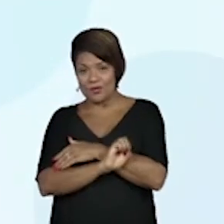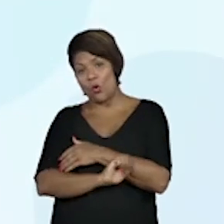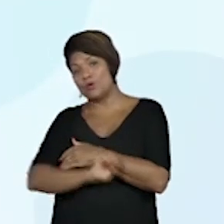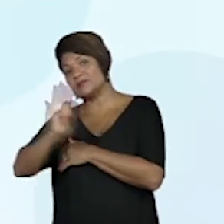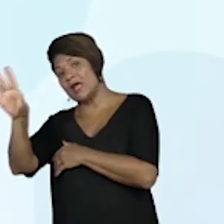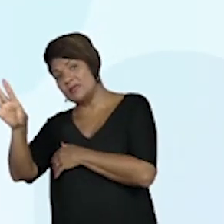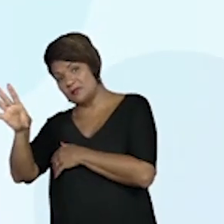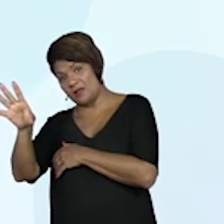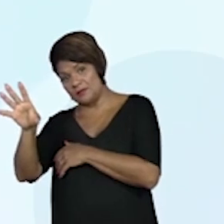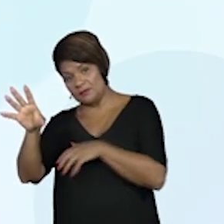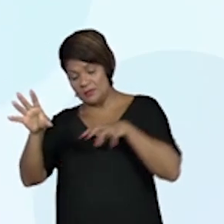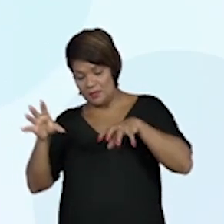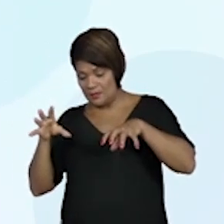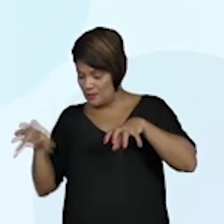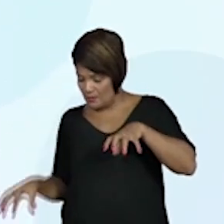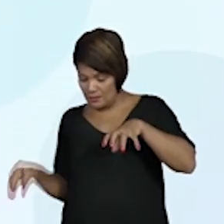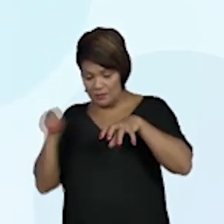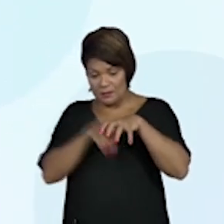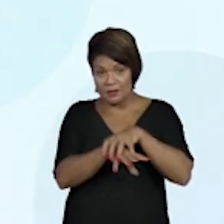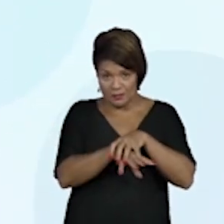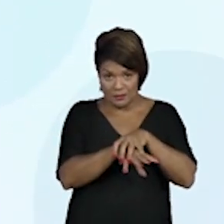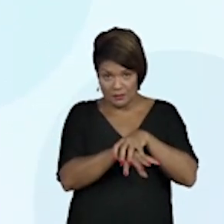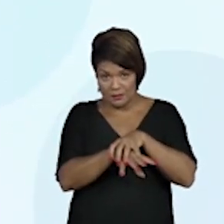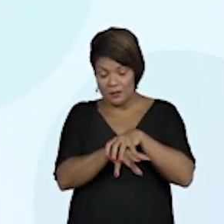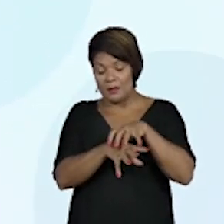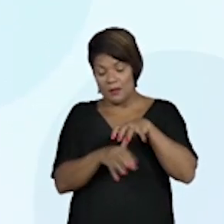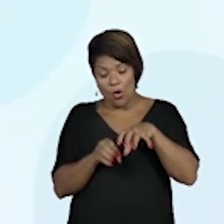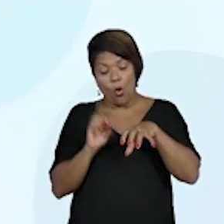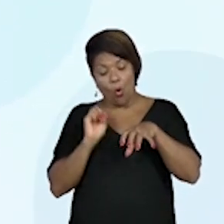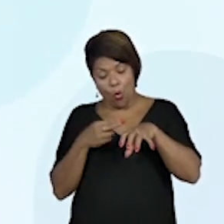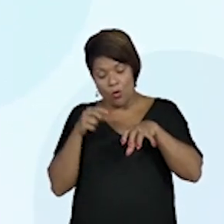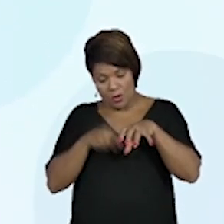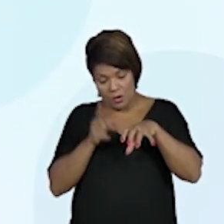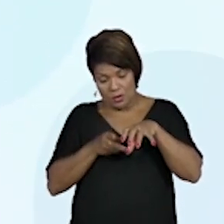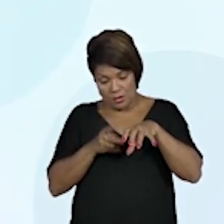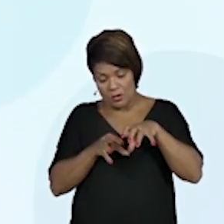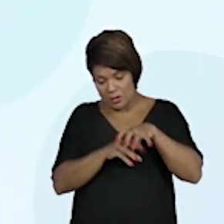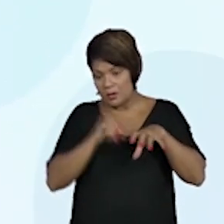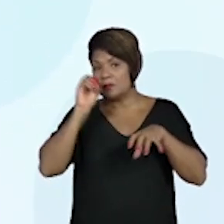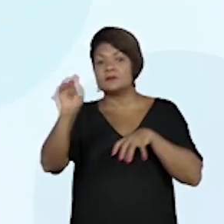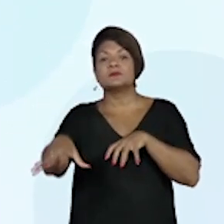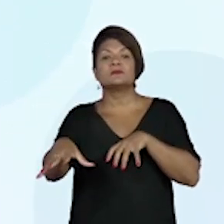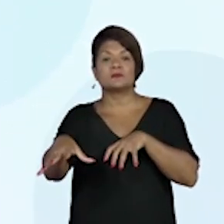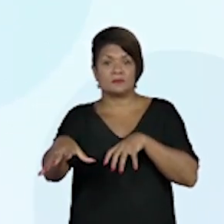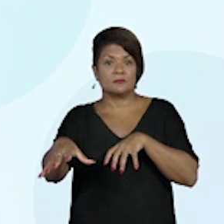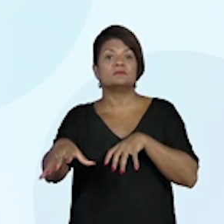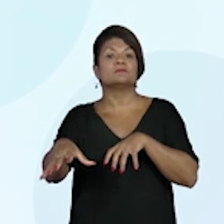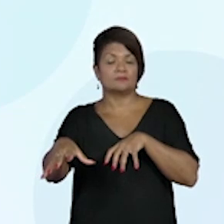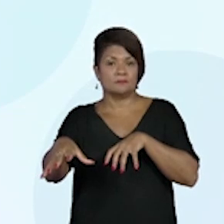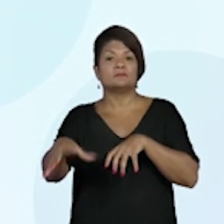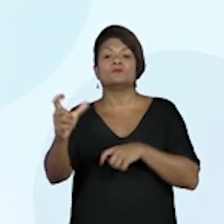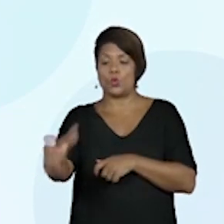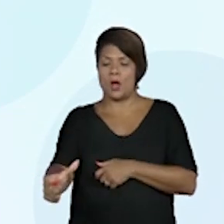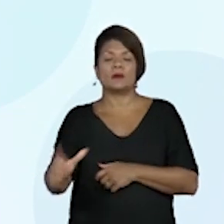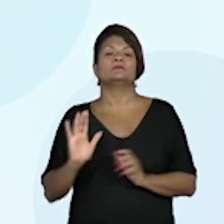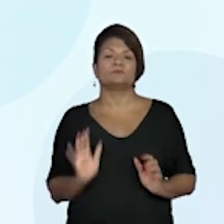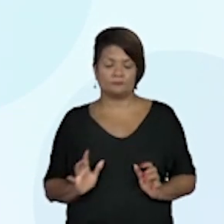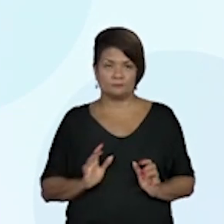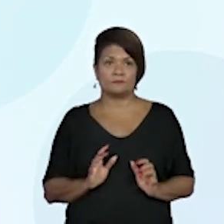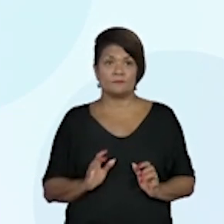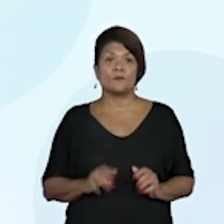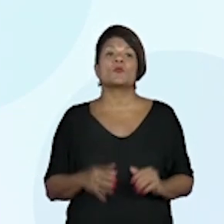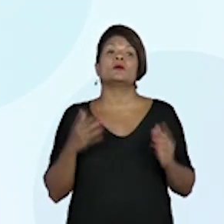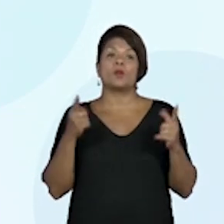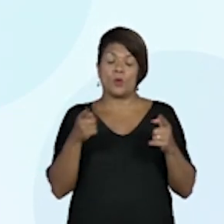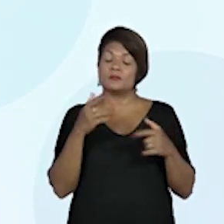grupo de indivíduos. Ou seja, alguém que está em um lugar sai para um outro lugar, tá bom? Esse é um processo